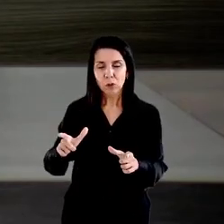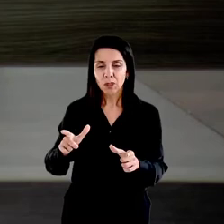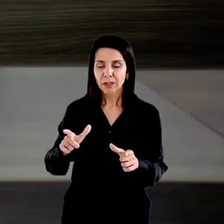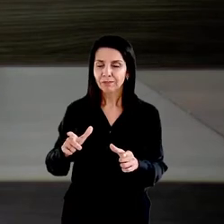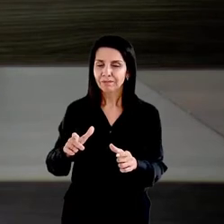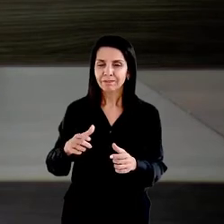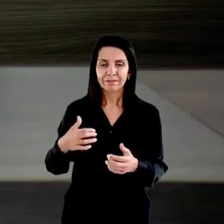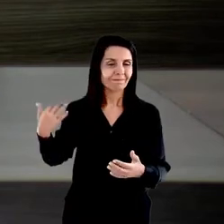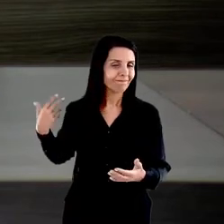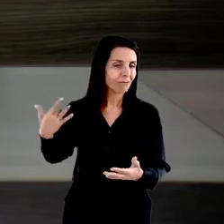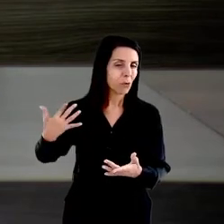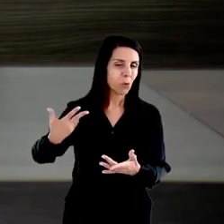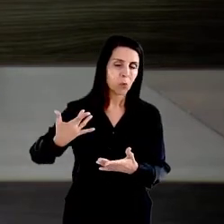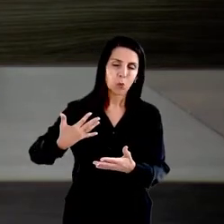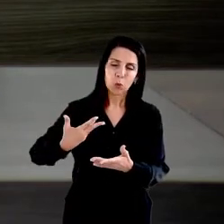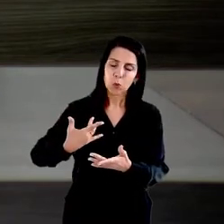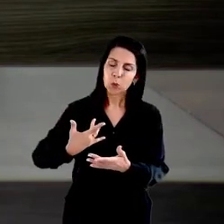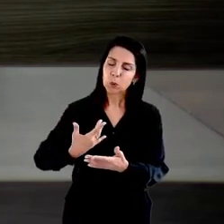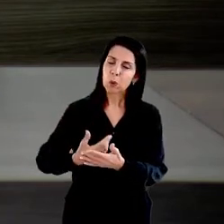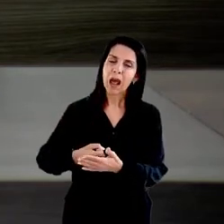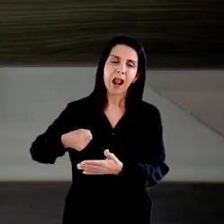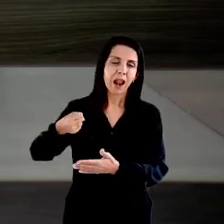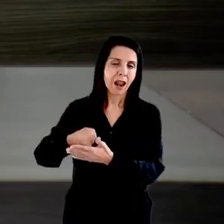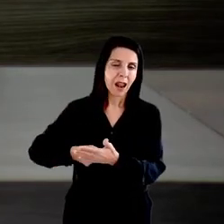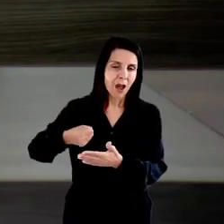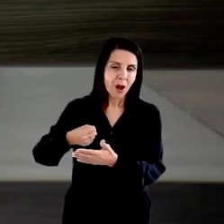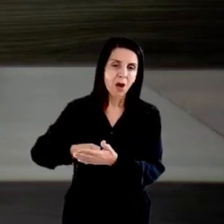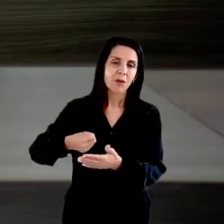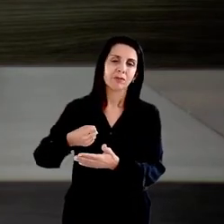Portanto, doutor Afonso Henrique,